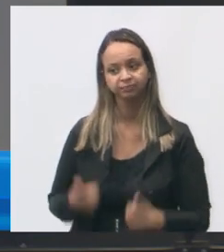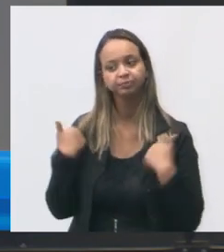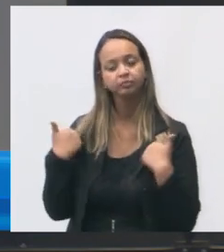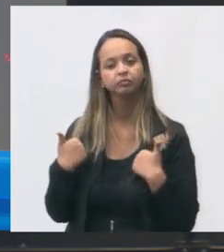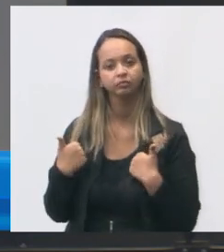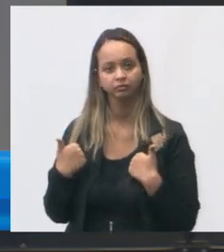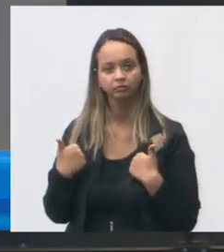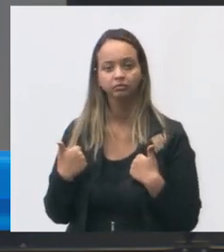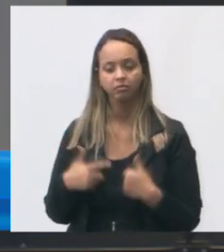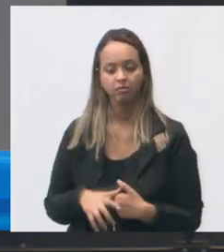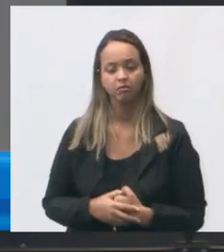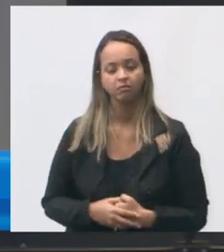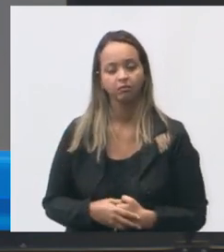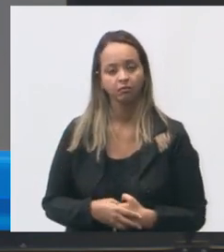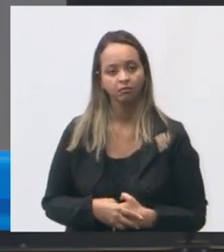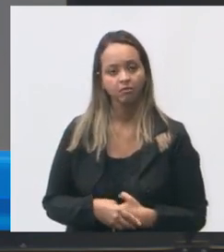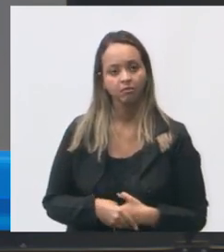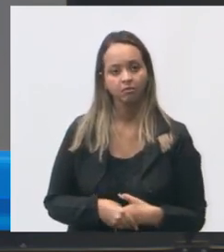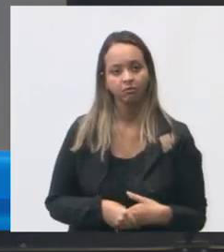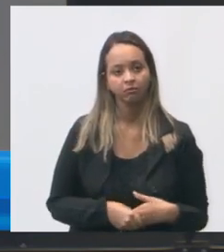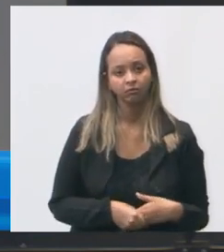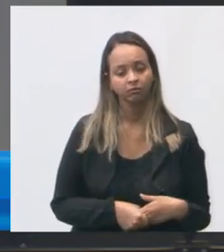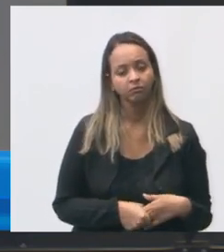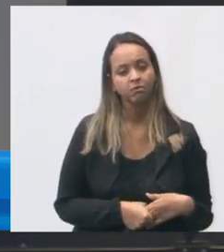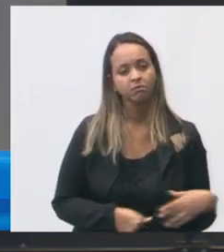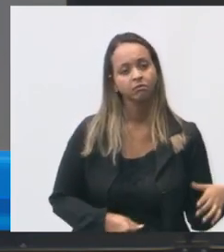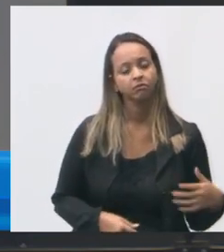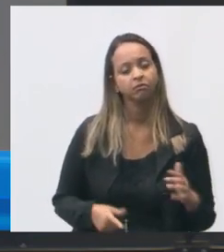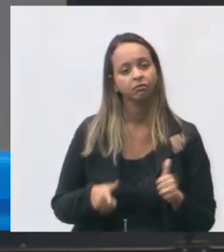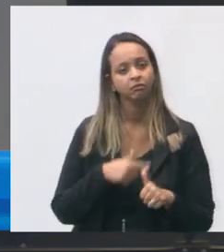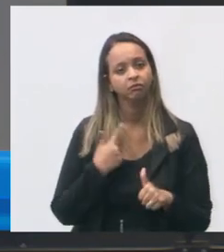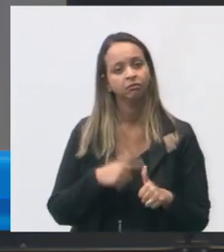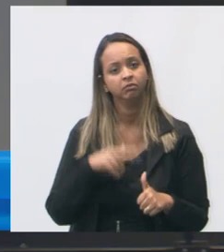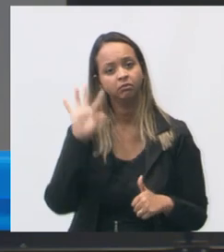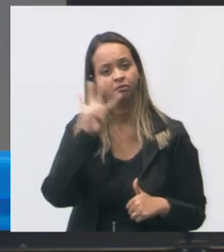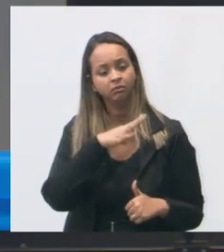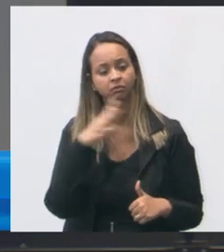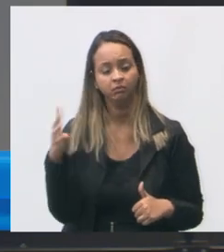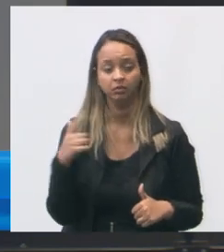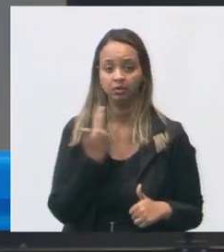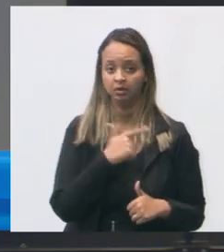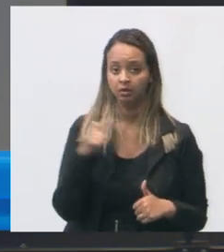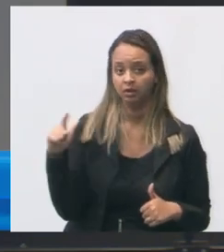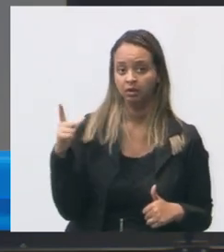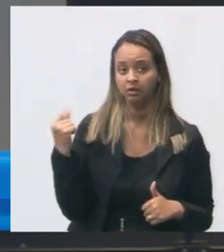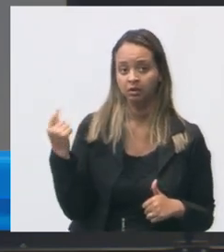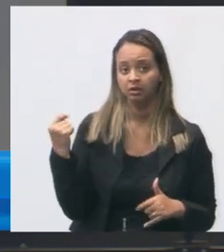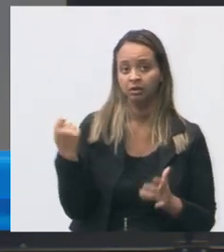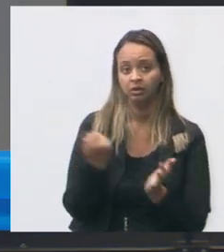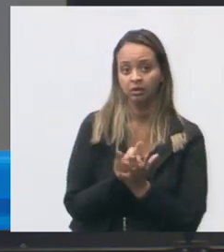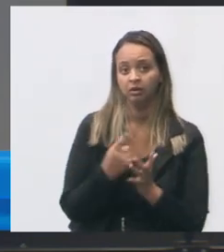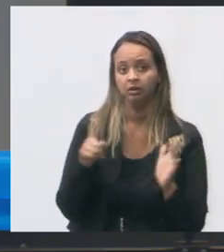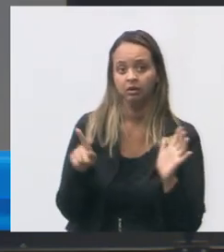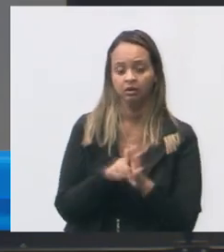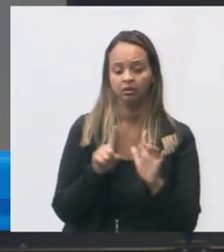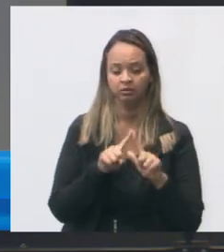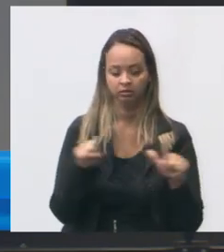vai dar problema então para exemplificar a planilha inicial de orçamento não previa a reforma da sala de atendimento